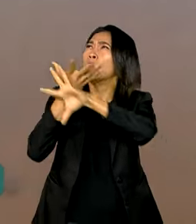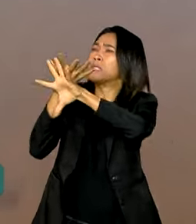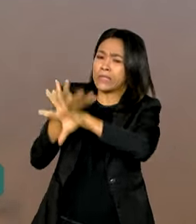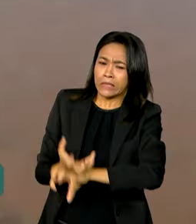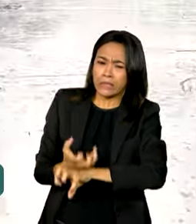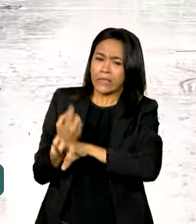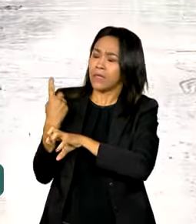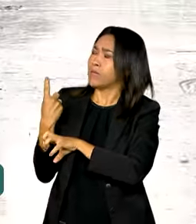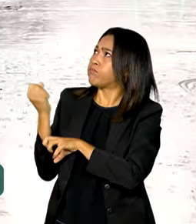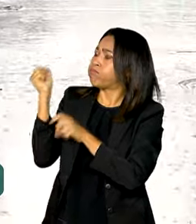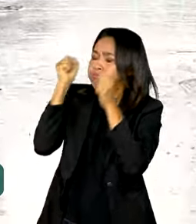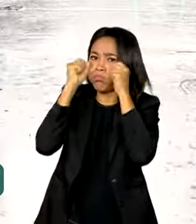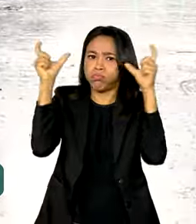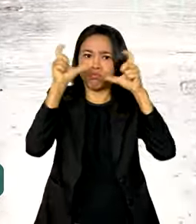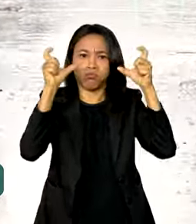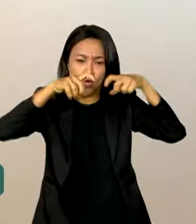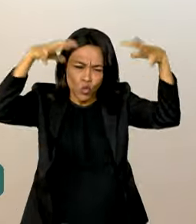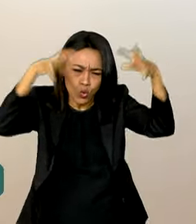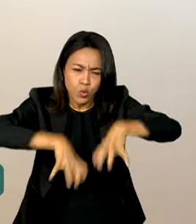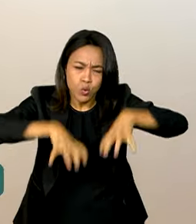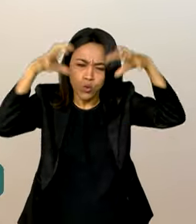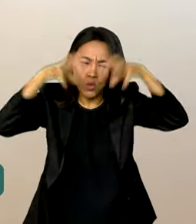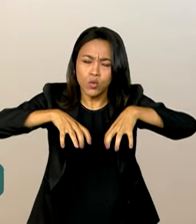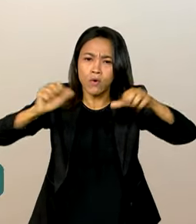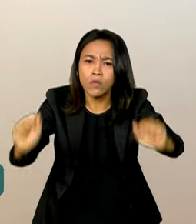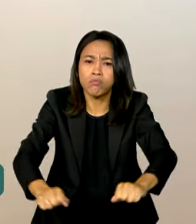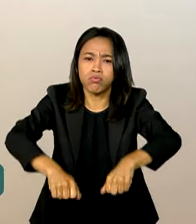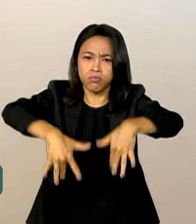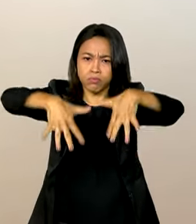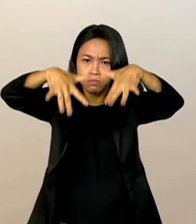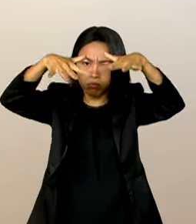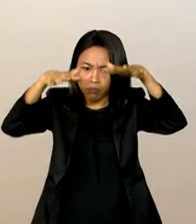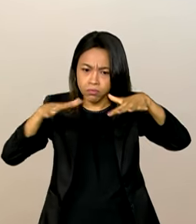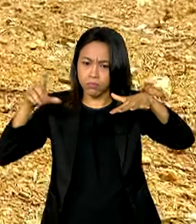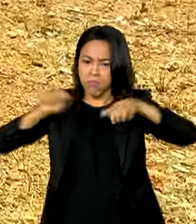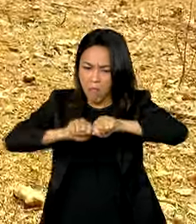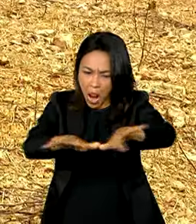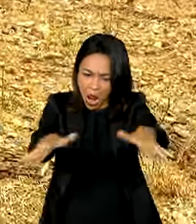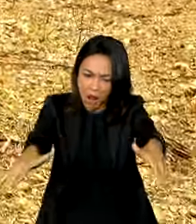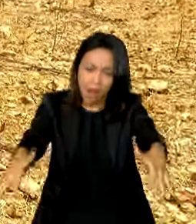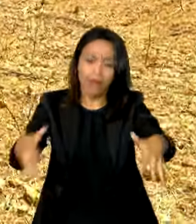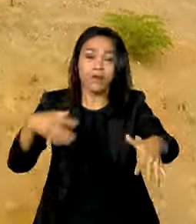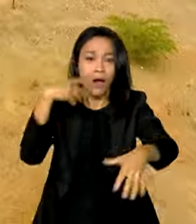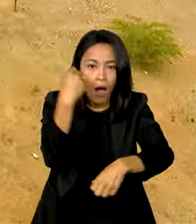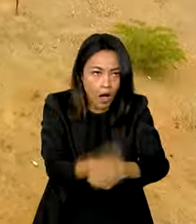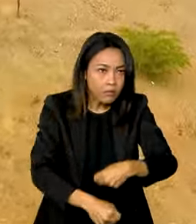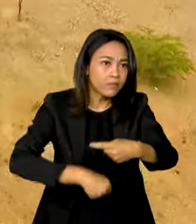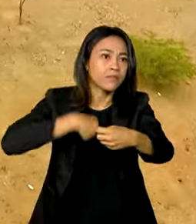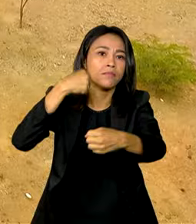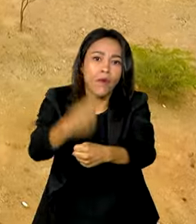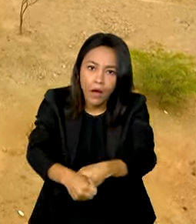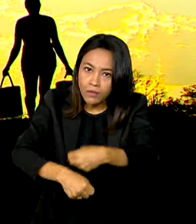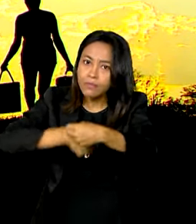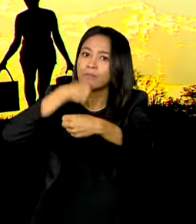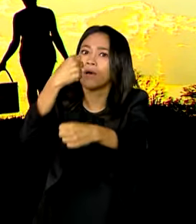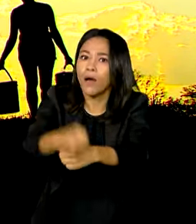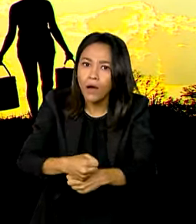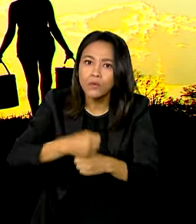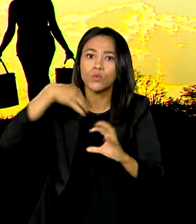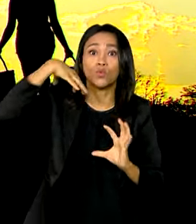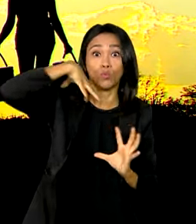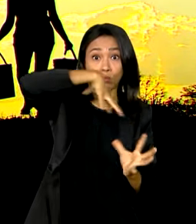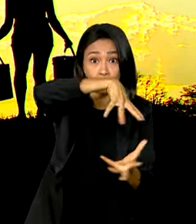vistas, chuvas acima do esperado, enchentes. Ano após ano, o mundo tem